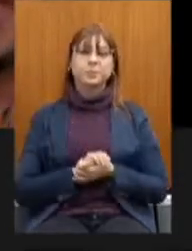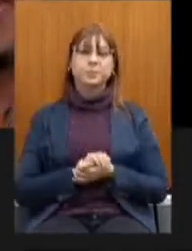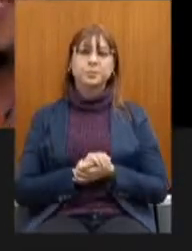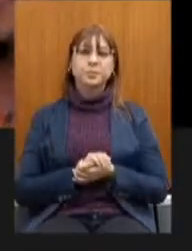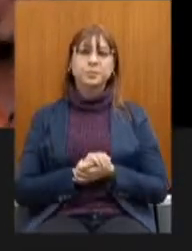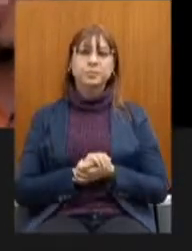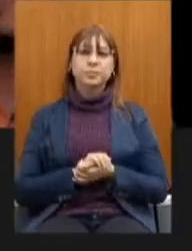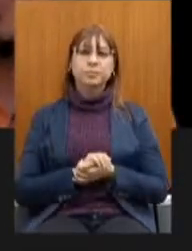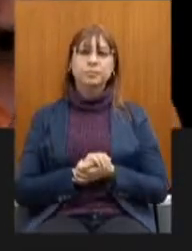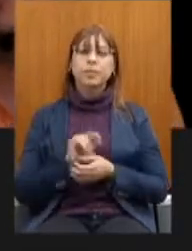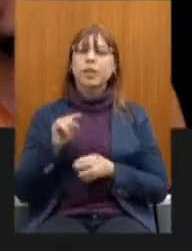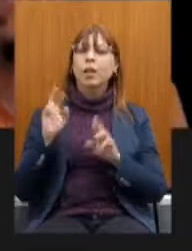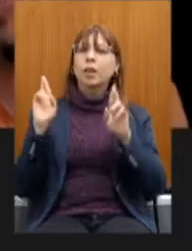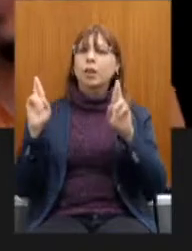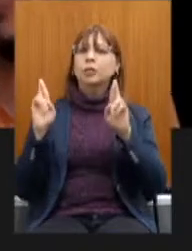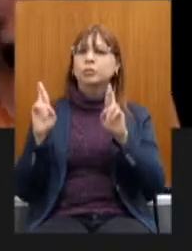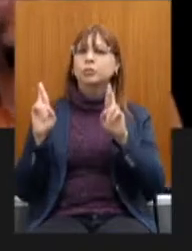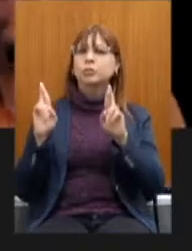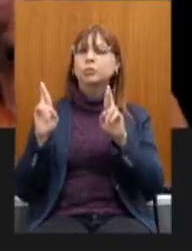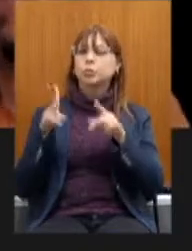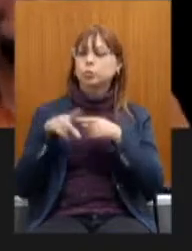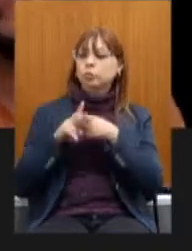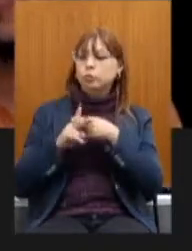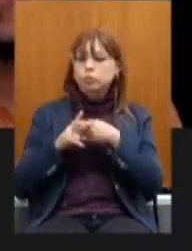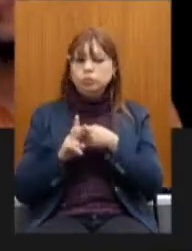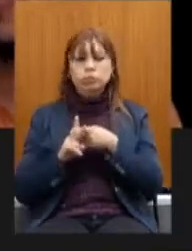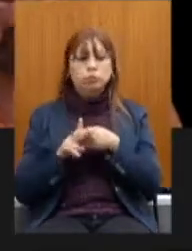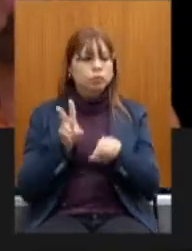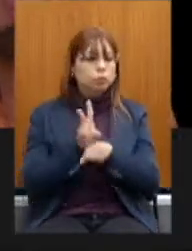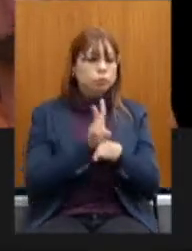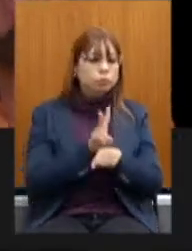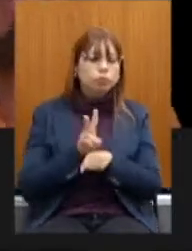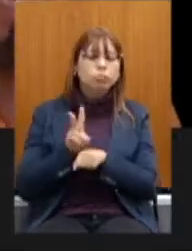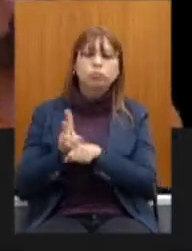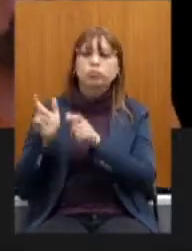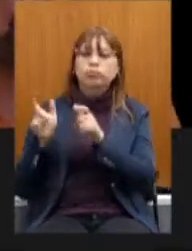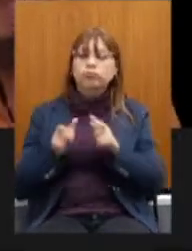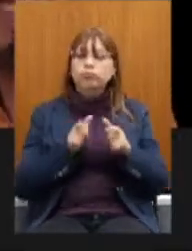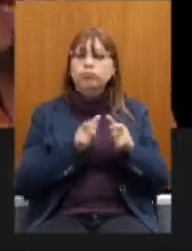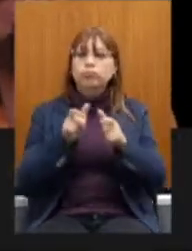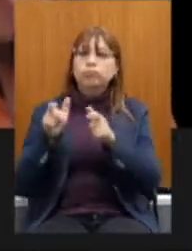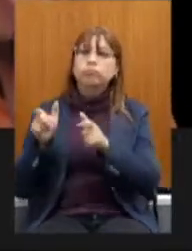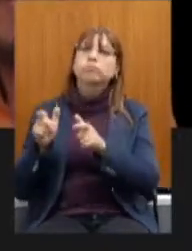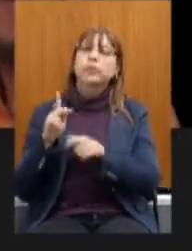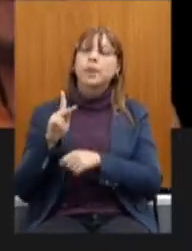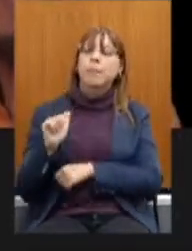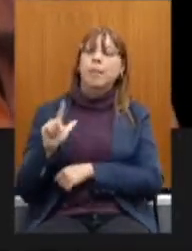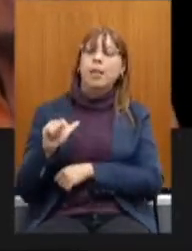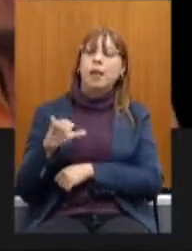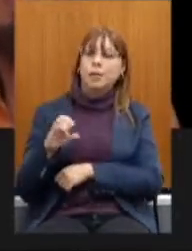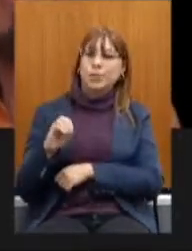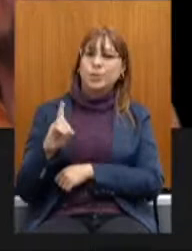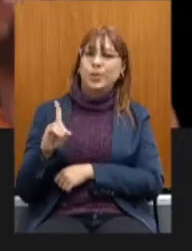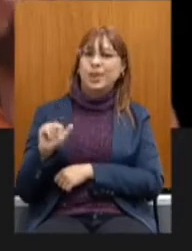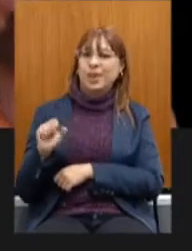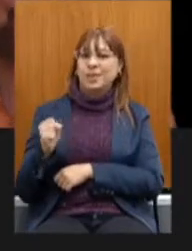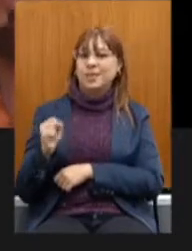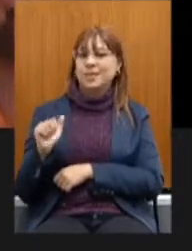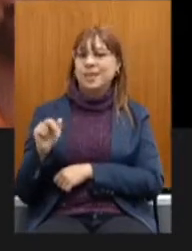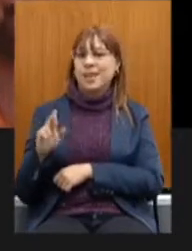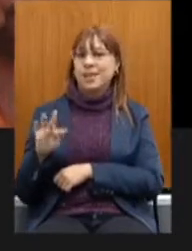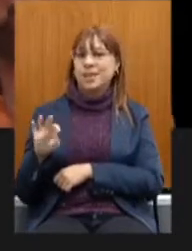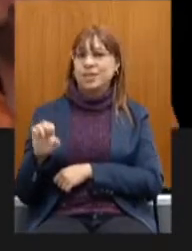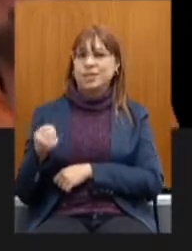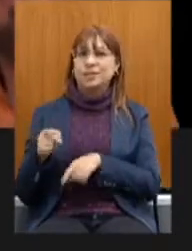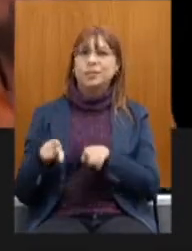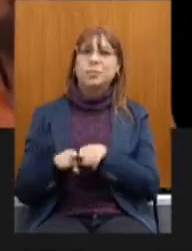Ela é responsável pela manutenção e conservação dos espaços em Palácio das Artes, a Câmara 7, que é uma casa